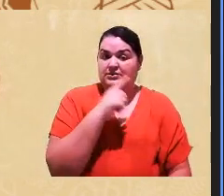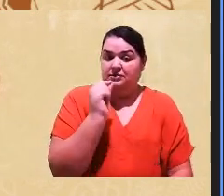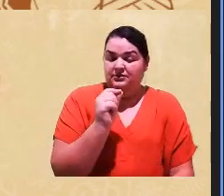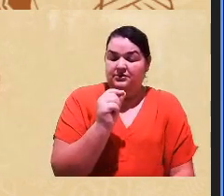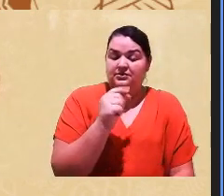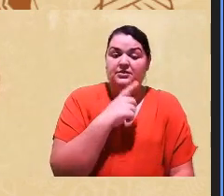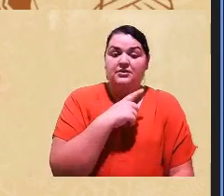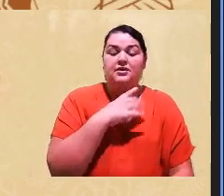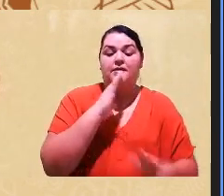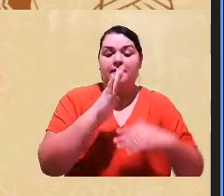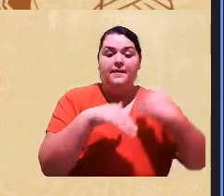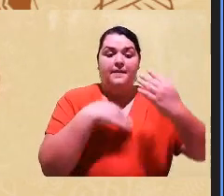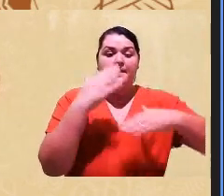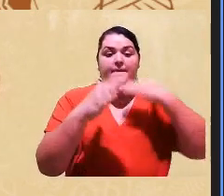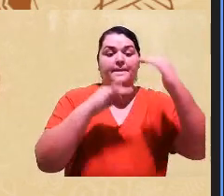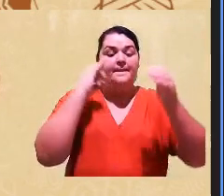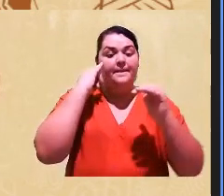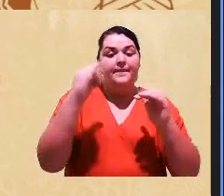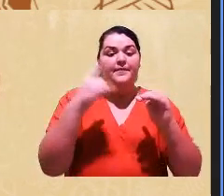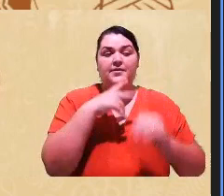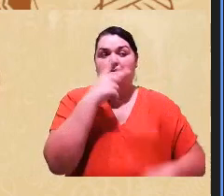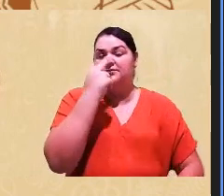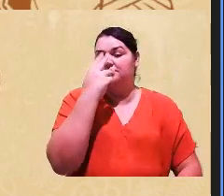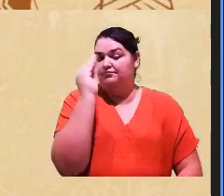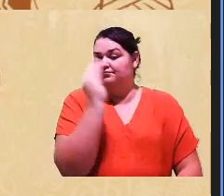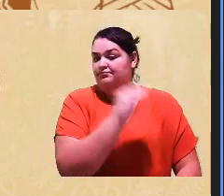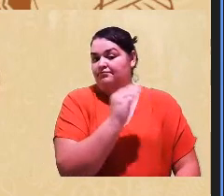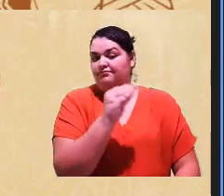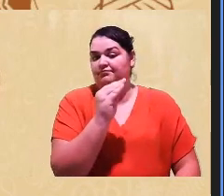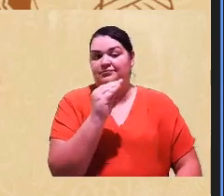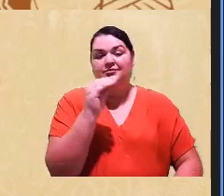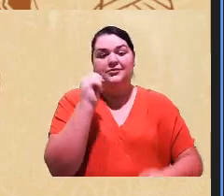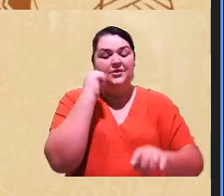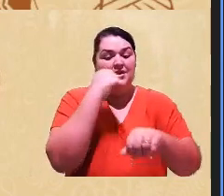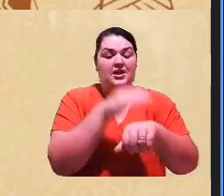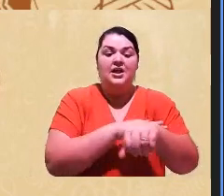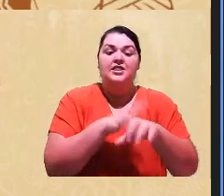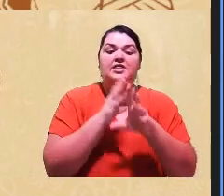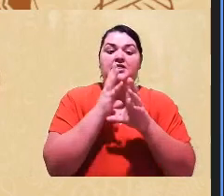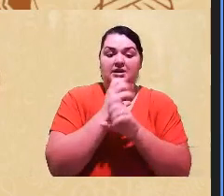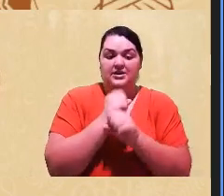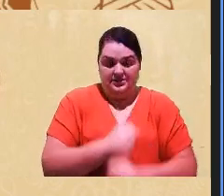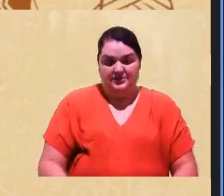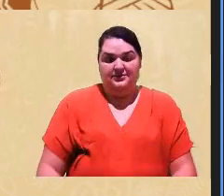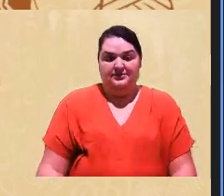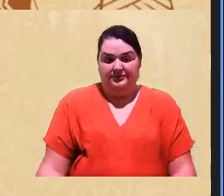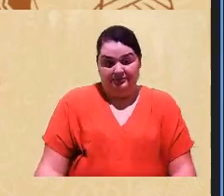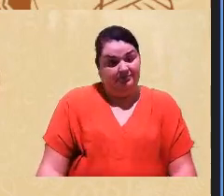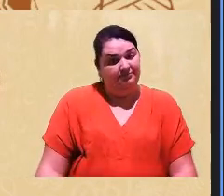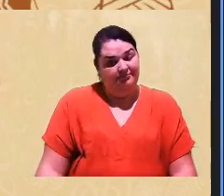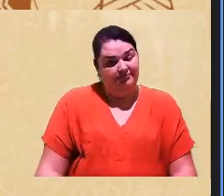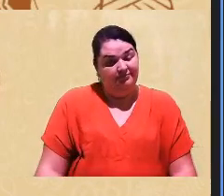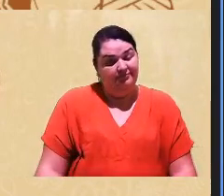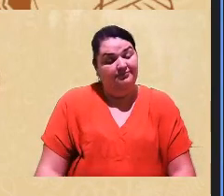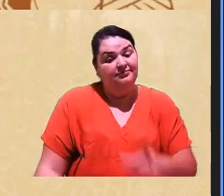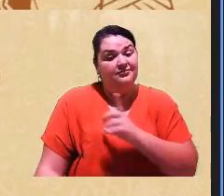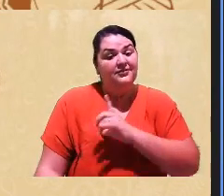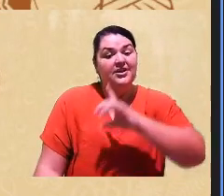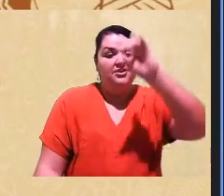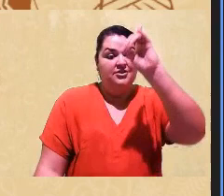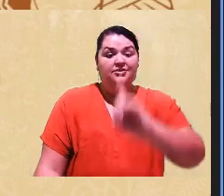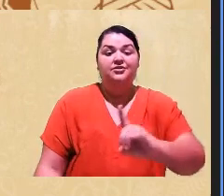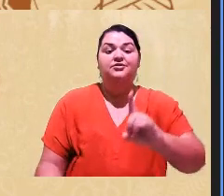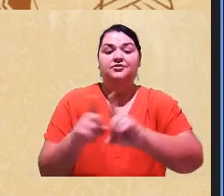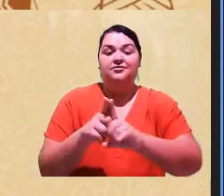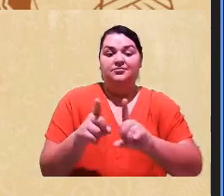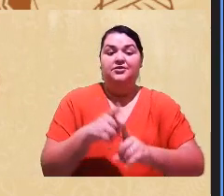construiu a ideia de desprezo à população negra e aos seus direitos, porque a gente está falando de questões